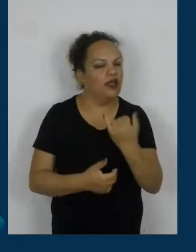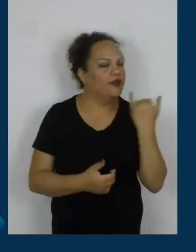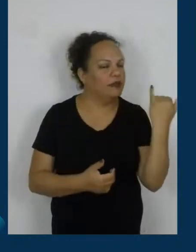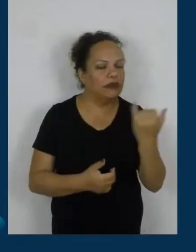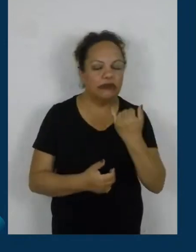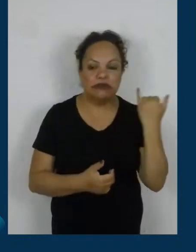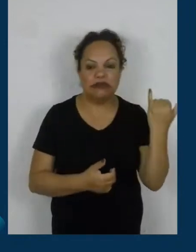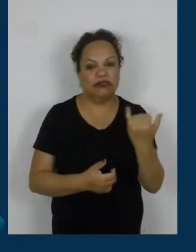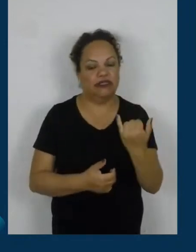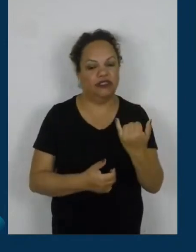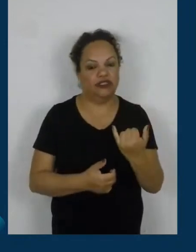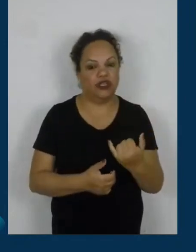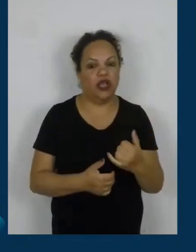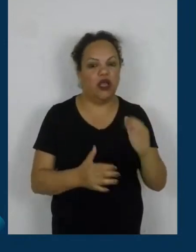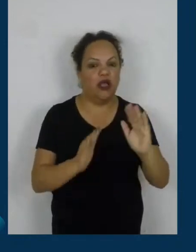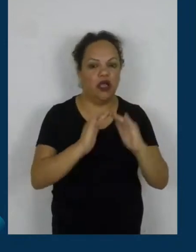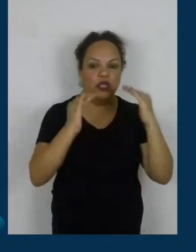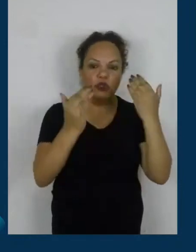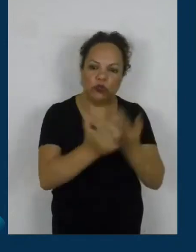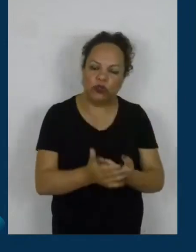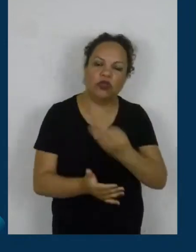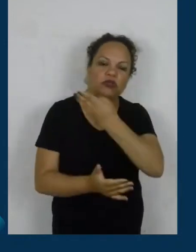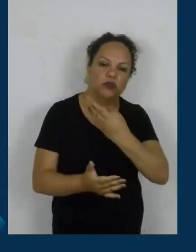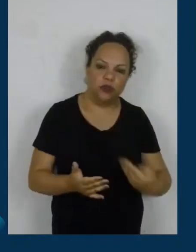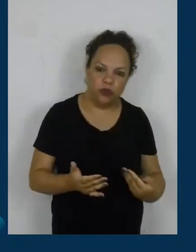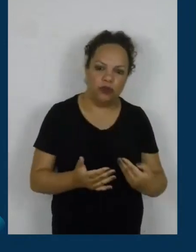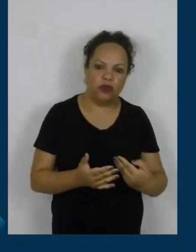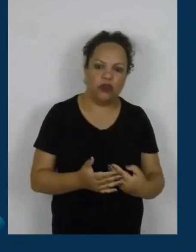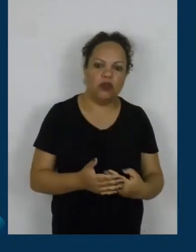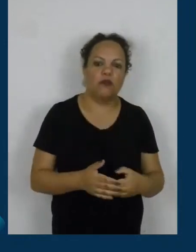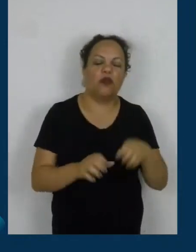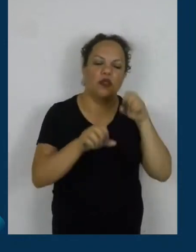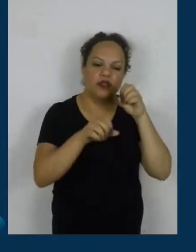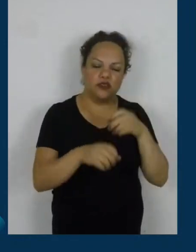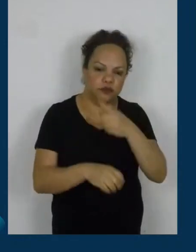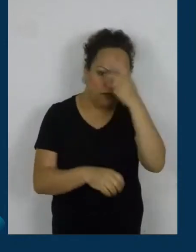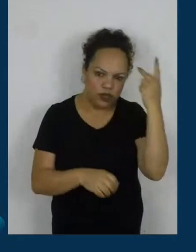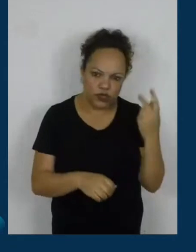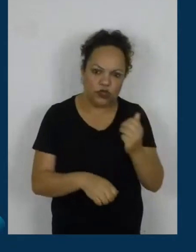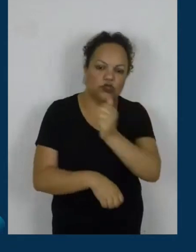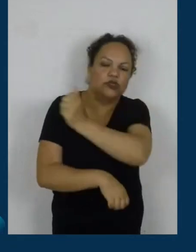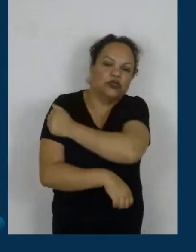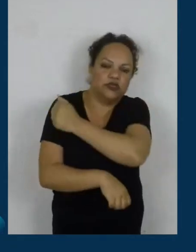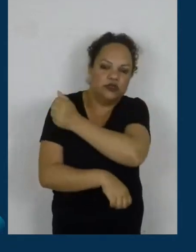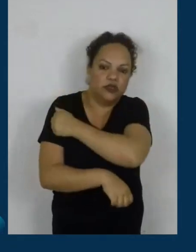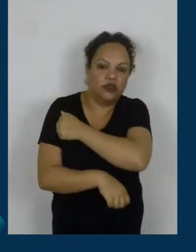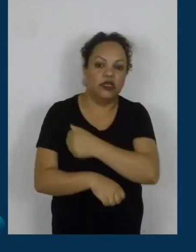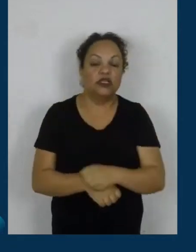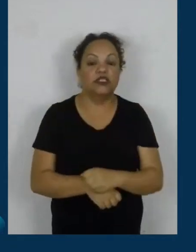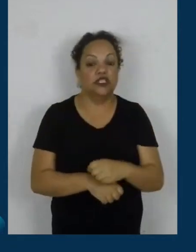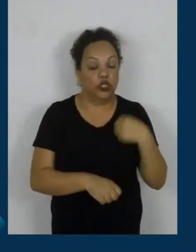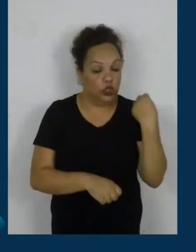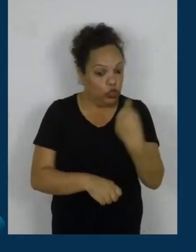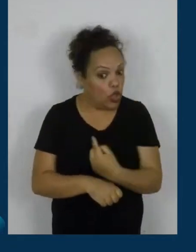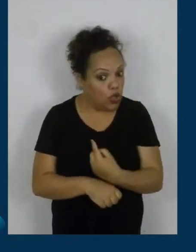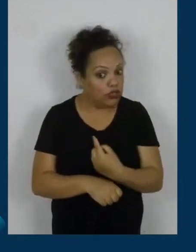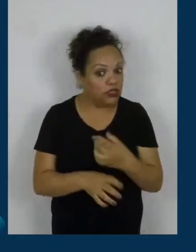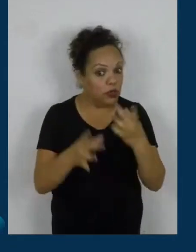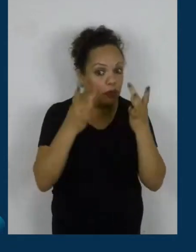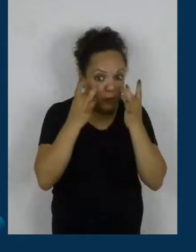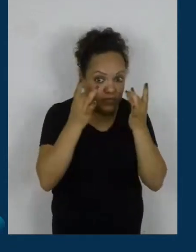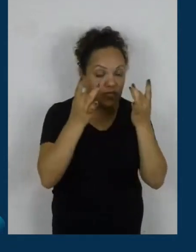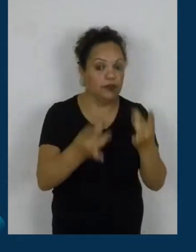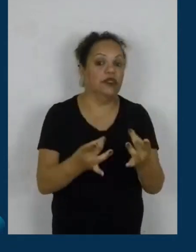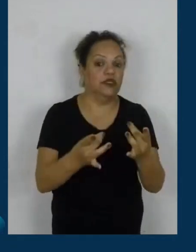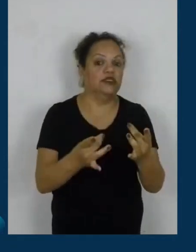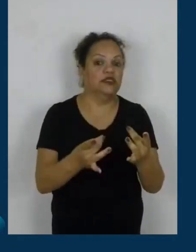Brasil só será mudada pelos estudantes. Se a gente não escutar os estudantes, se a gente não escutar